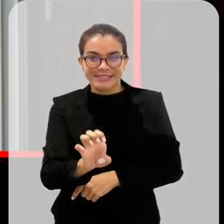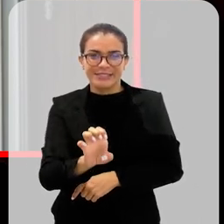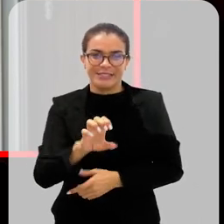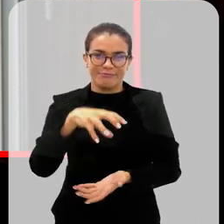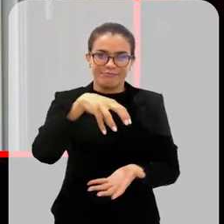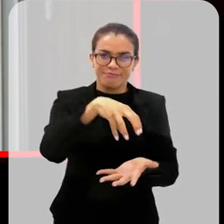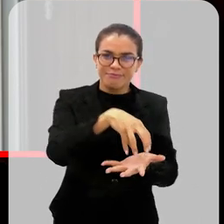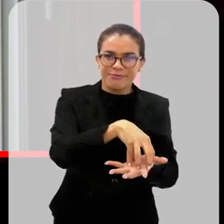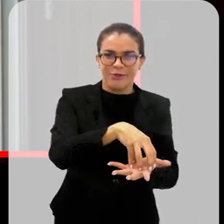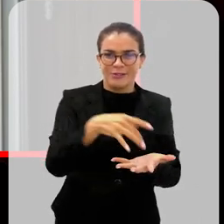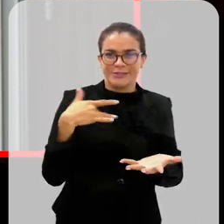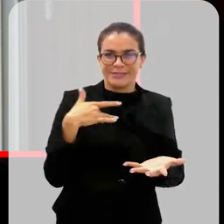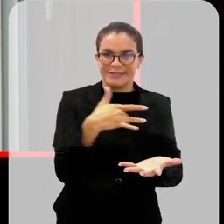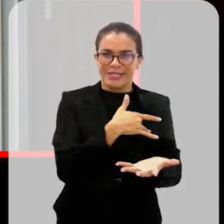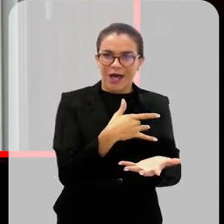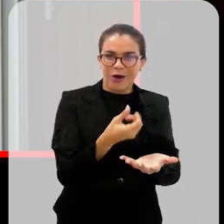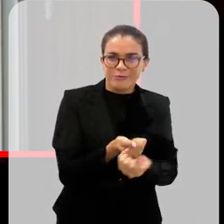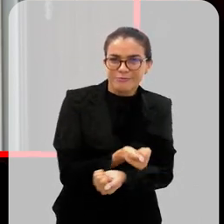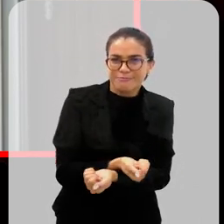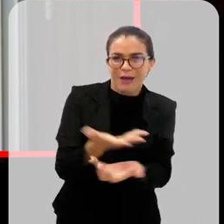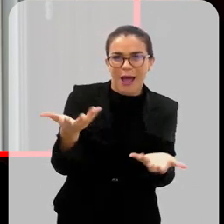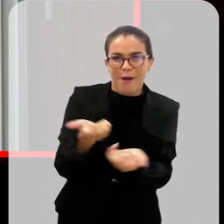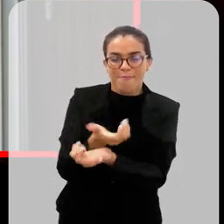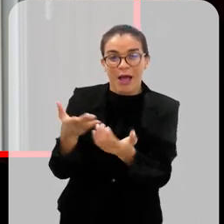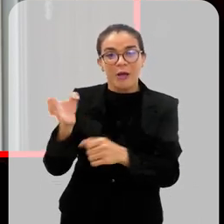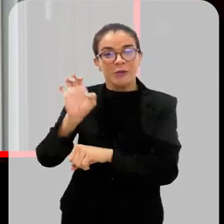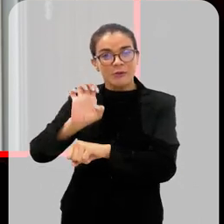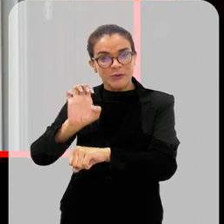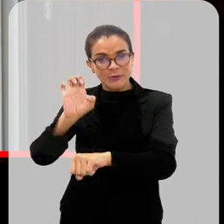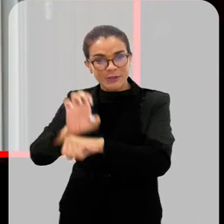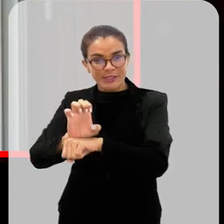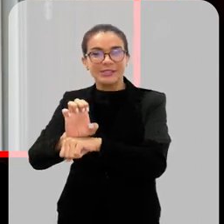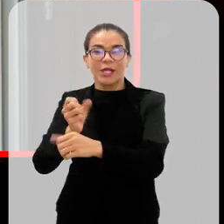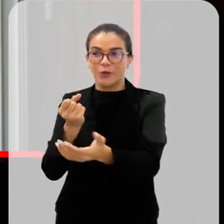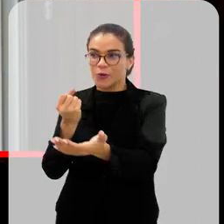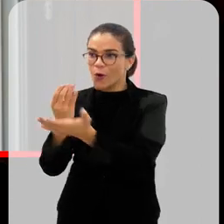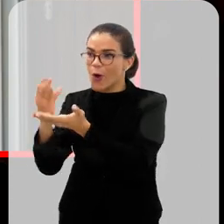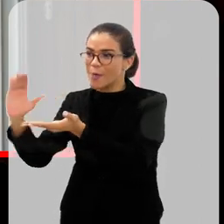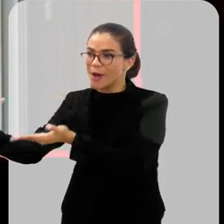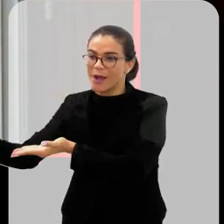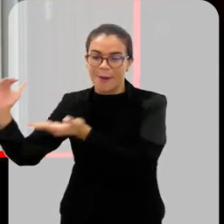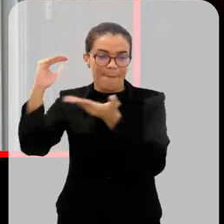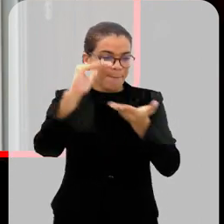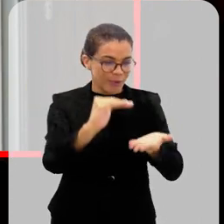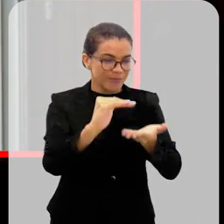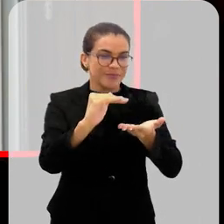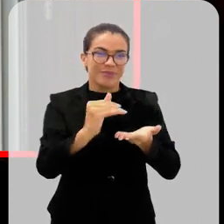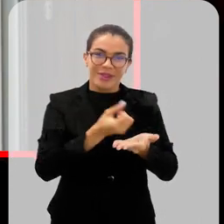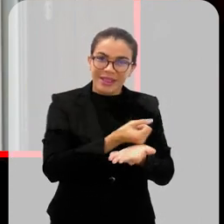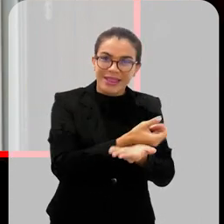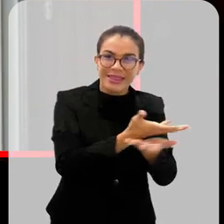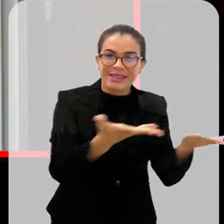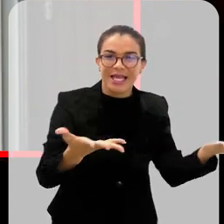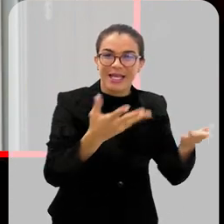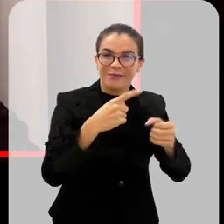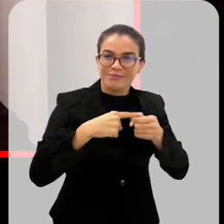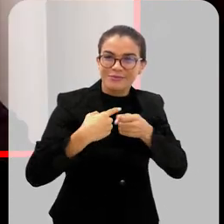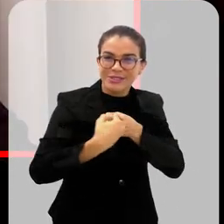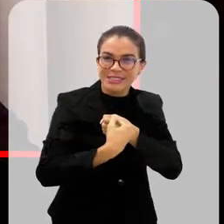através dos postos de saúde, dos estados que compram, repassam ao município, que é comprado pelo governo federal,